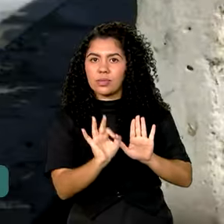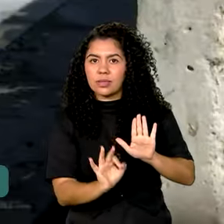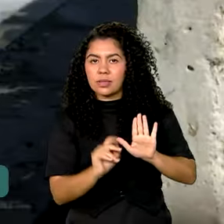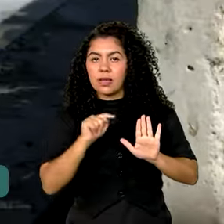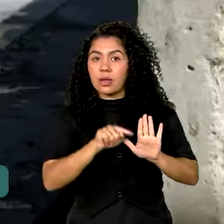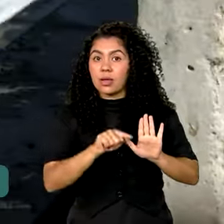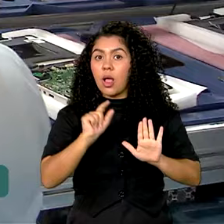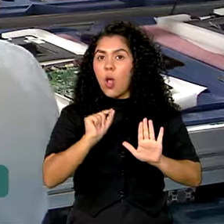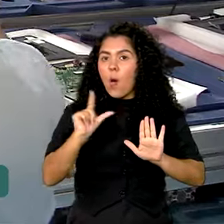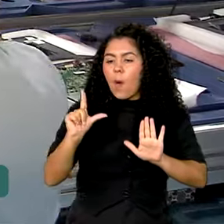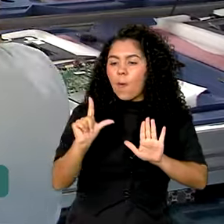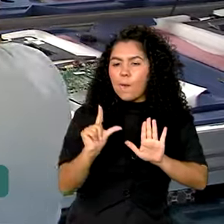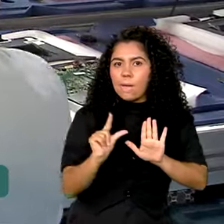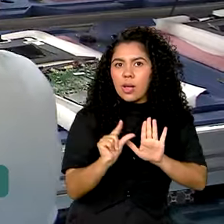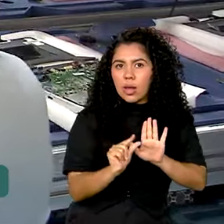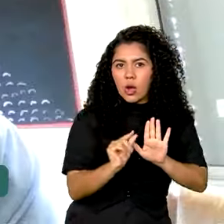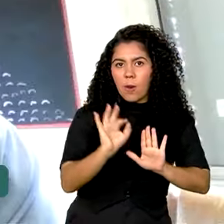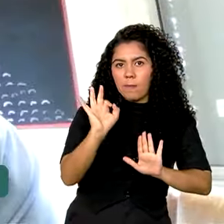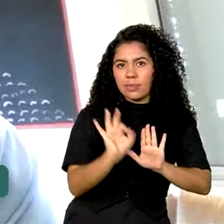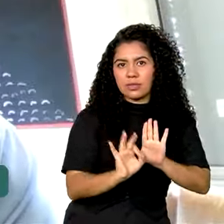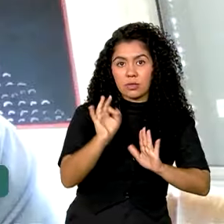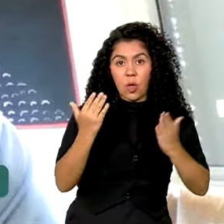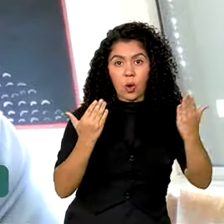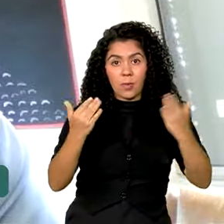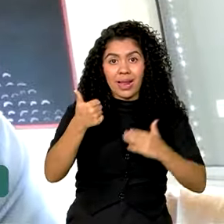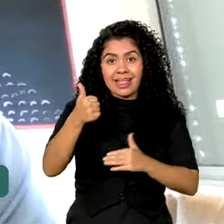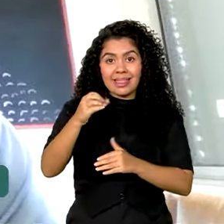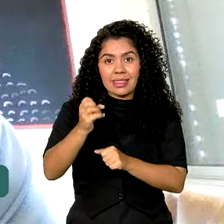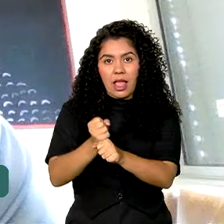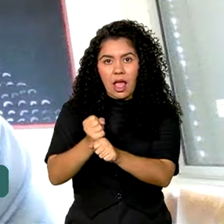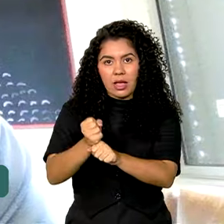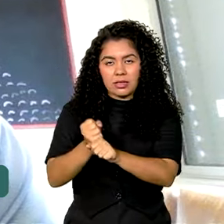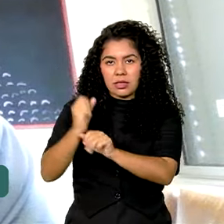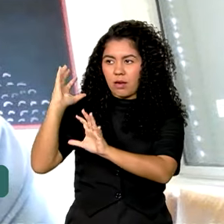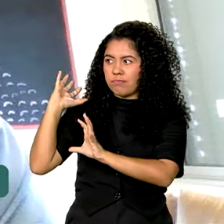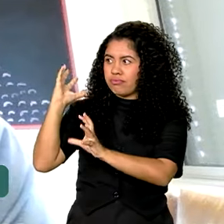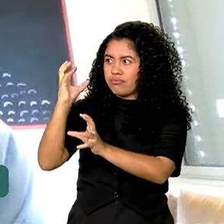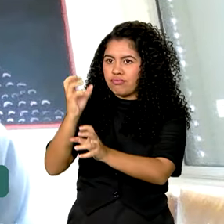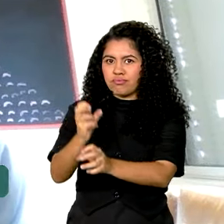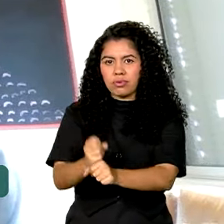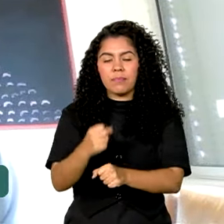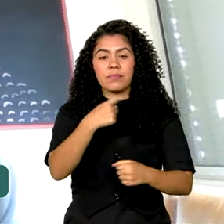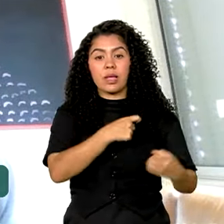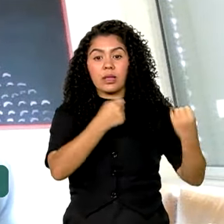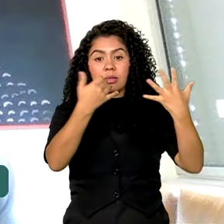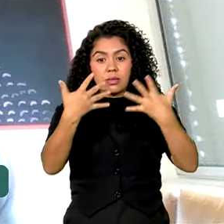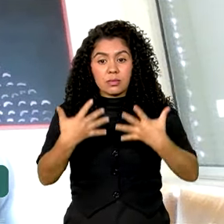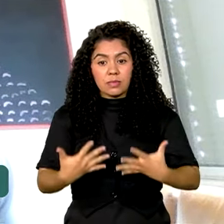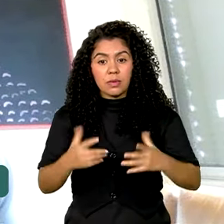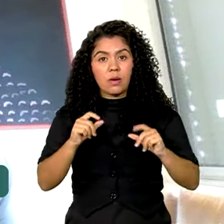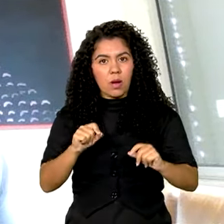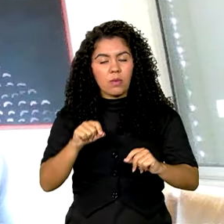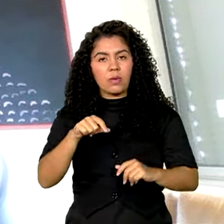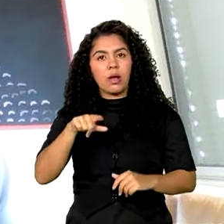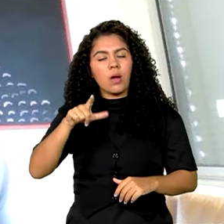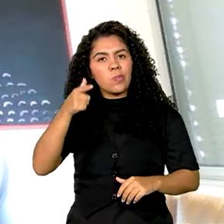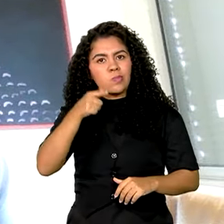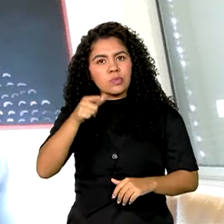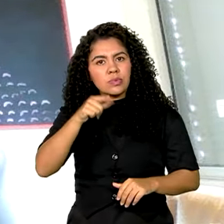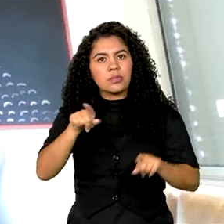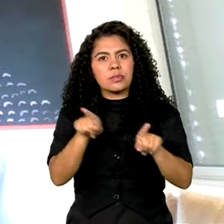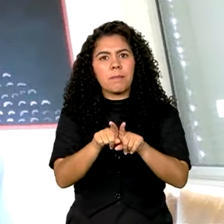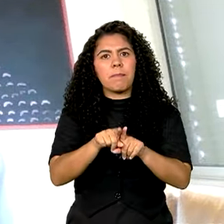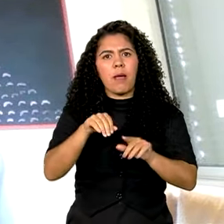contingente dos últimos 10 anos. A gente vê o emprego formal reagindo em um ritmo mais forte, conseguindo até crescer mais